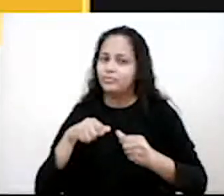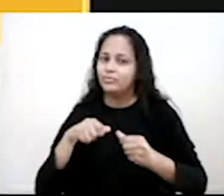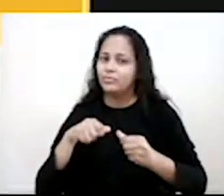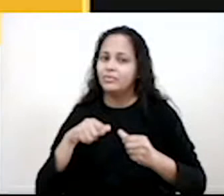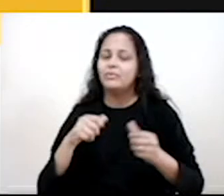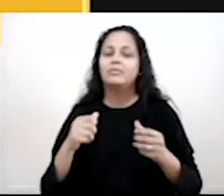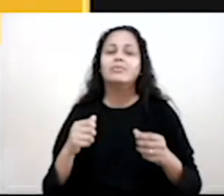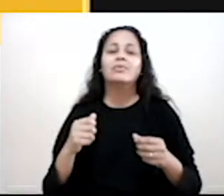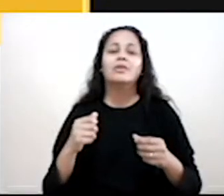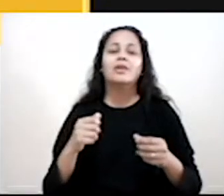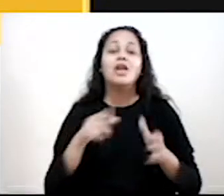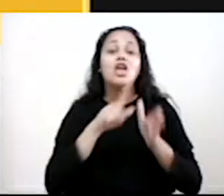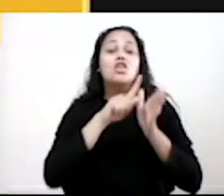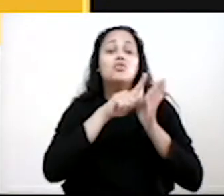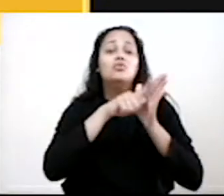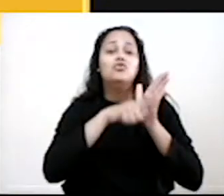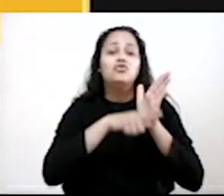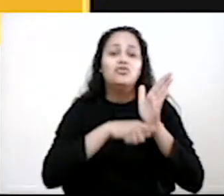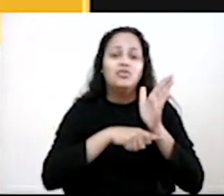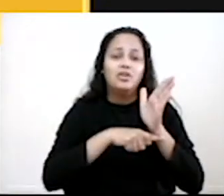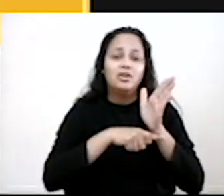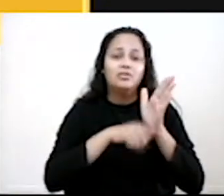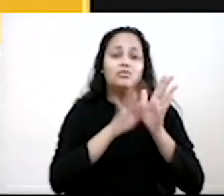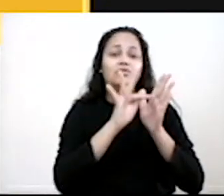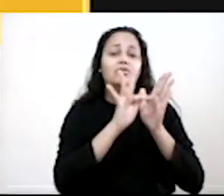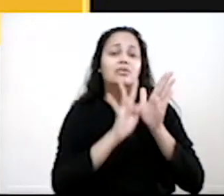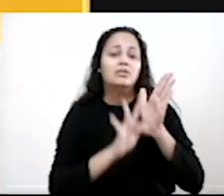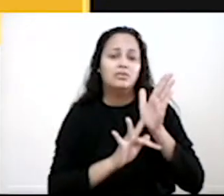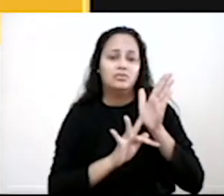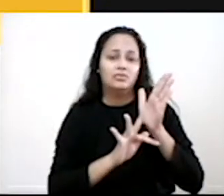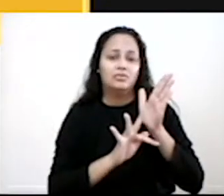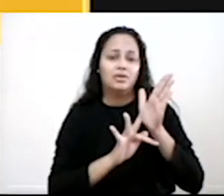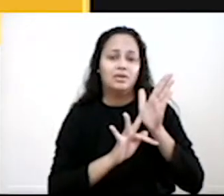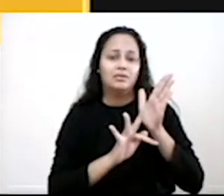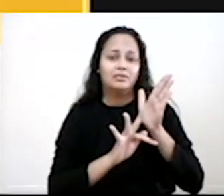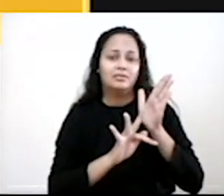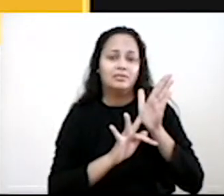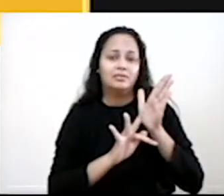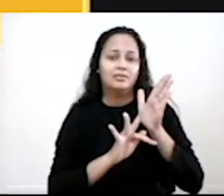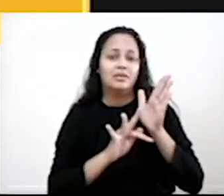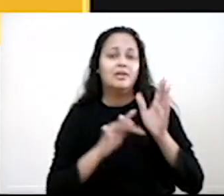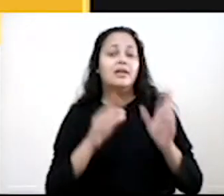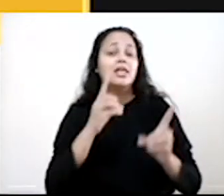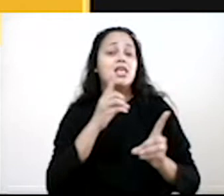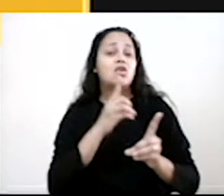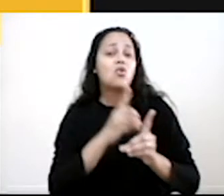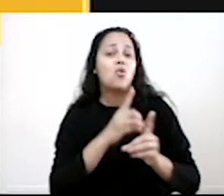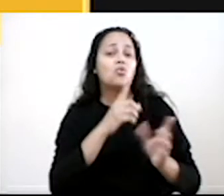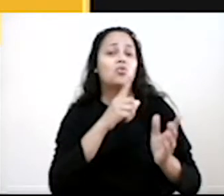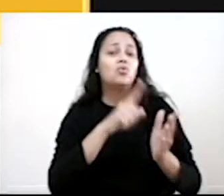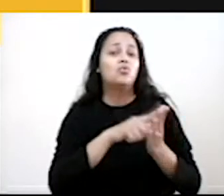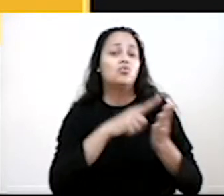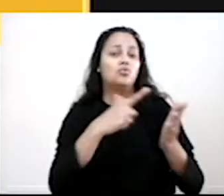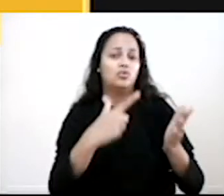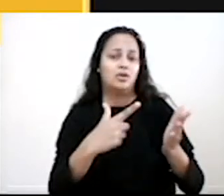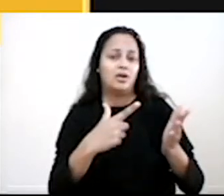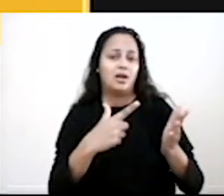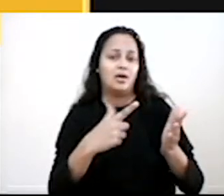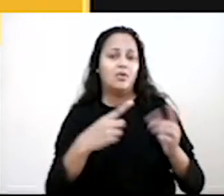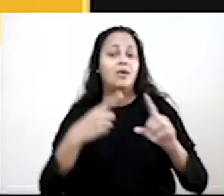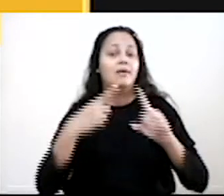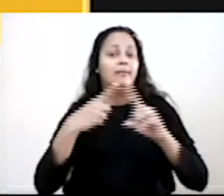E quais os gêneros textuais? Vocês já pensaram que monte, que série de gêneros textuais que o encontram no jornal?